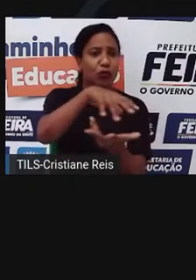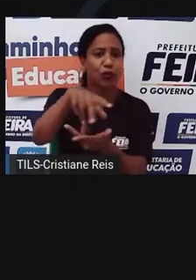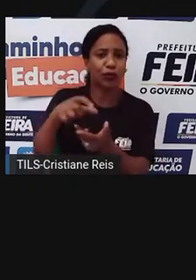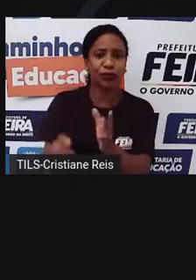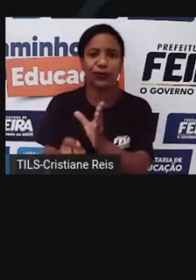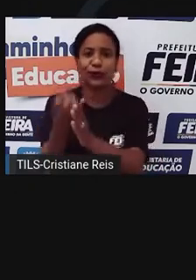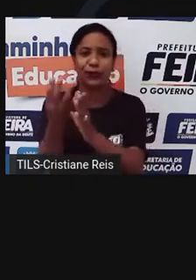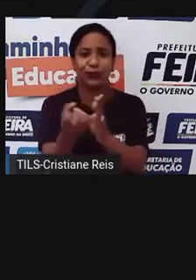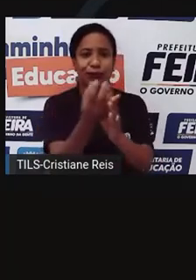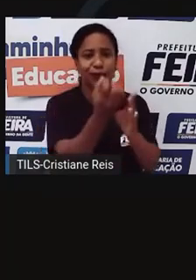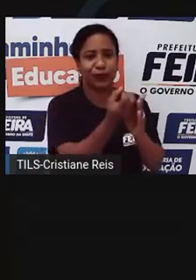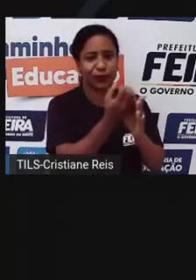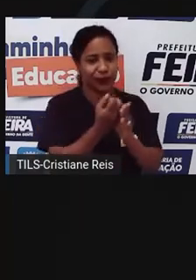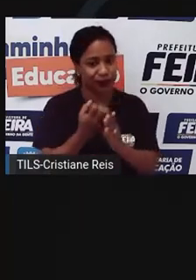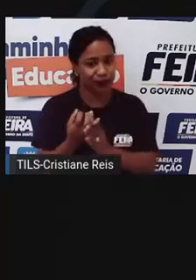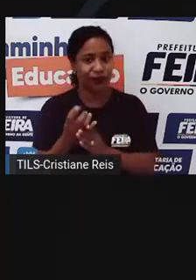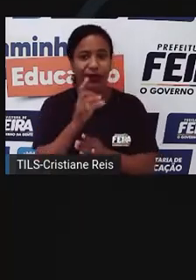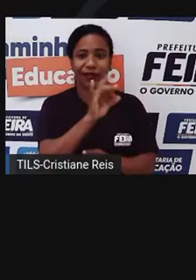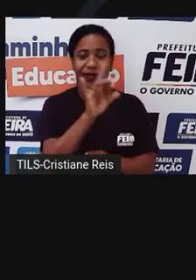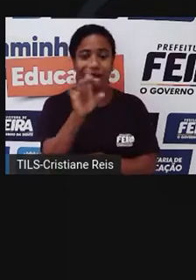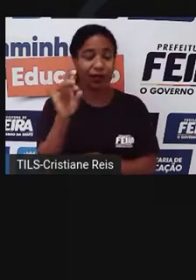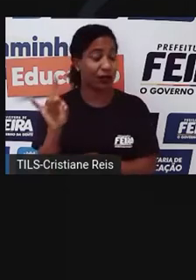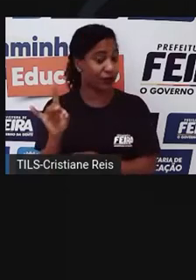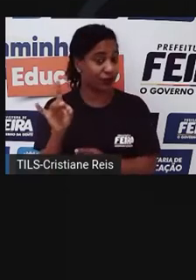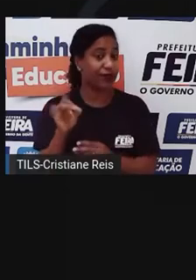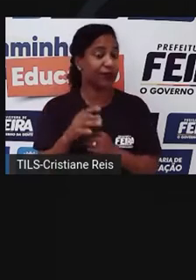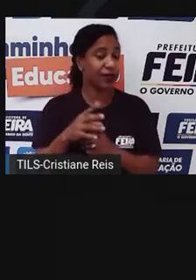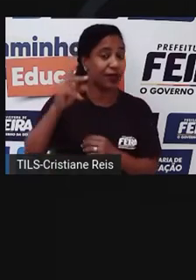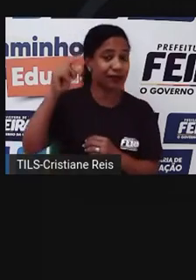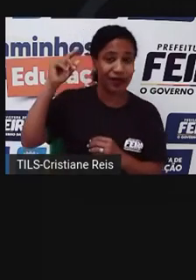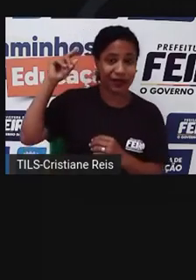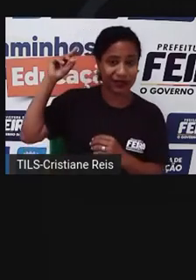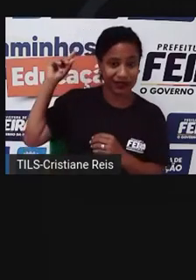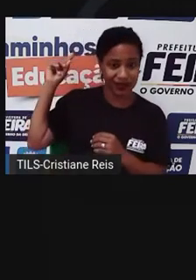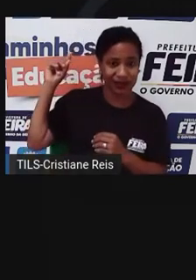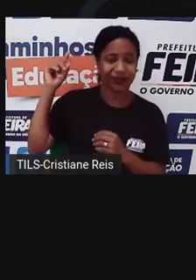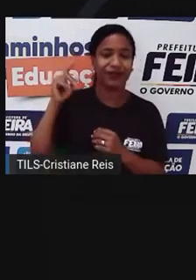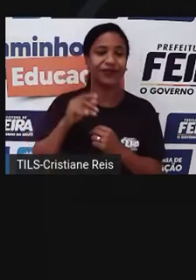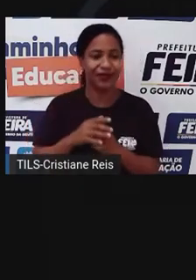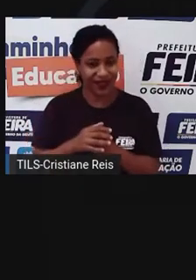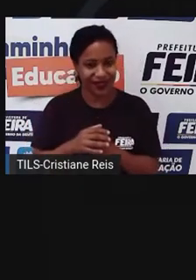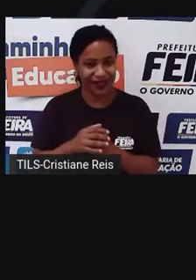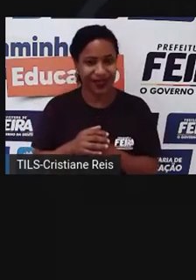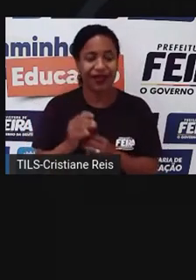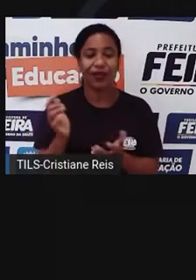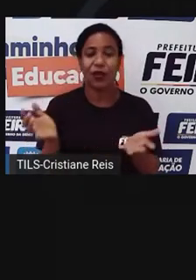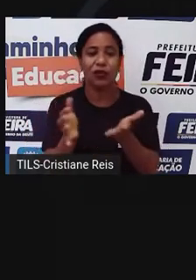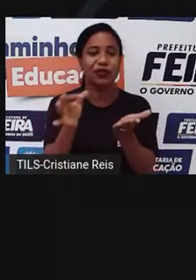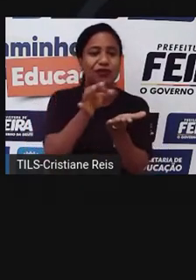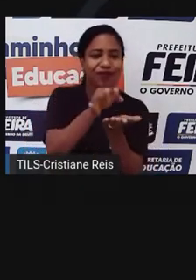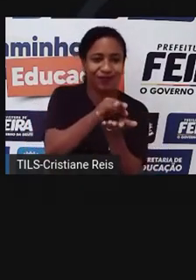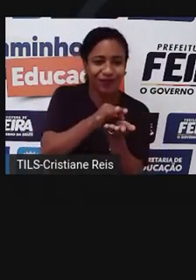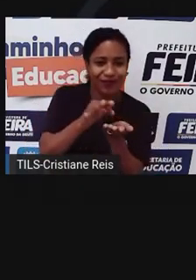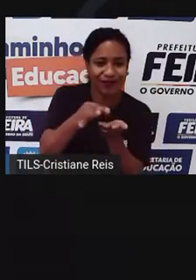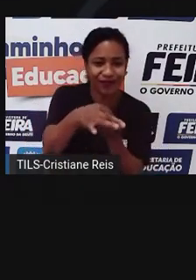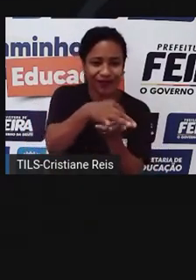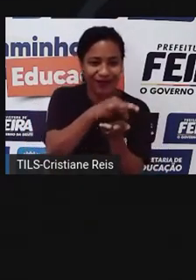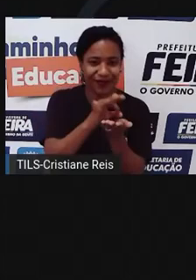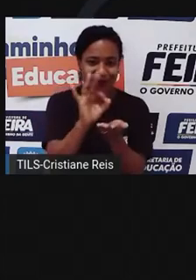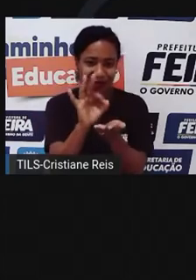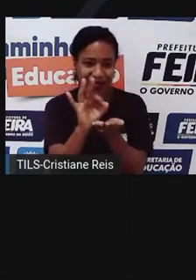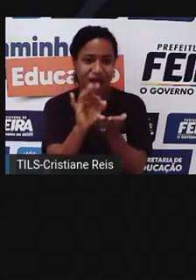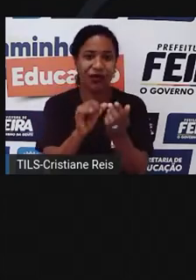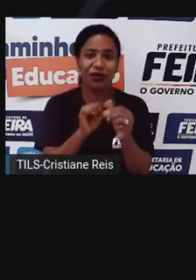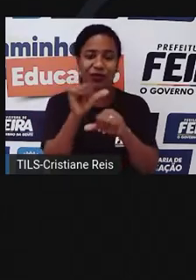contato entre si. E nem sempre a moeda dos povos da antiguidade se assemelha com a ideia que temos hoje em dia quando pensamos em moedas.